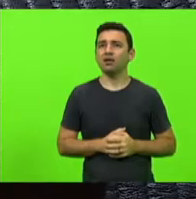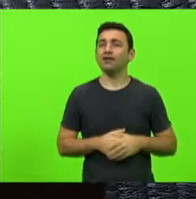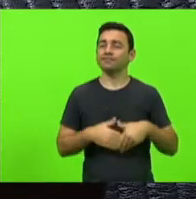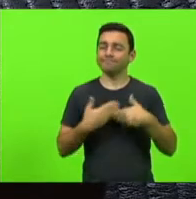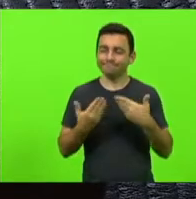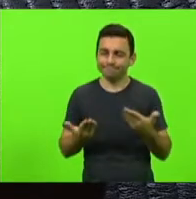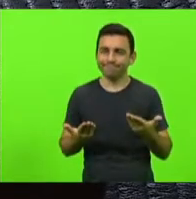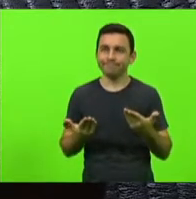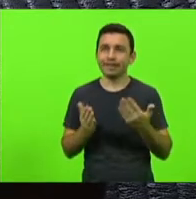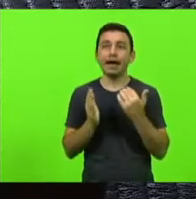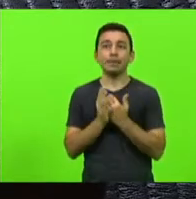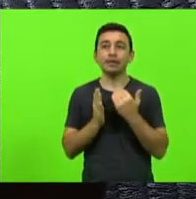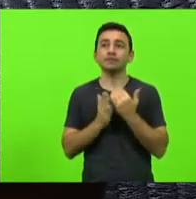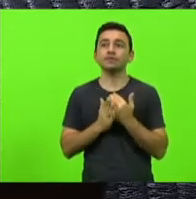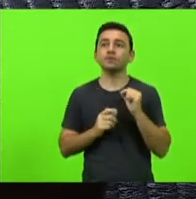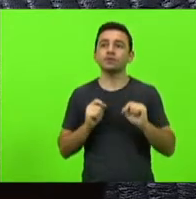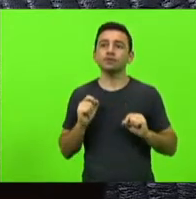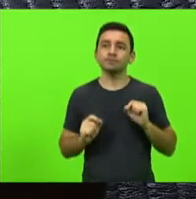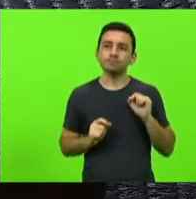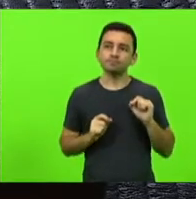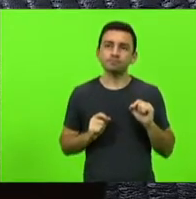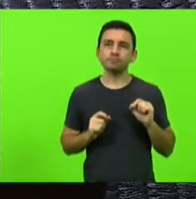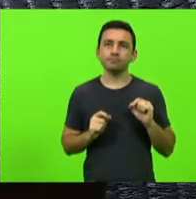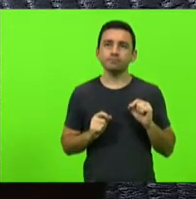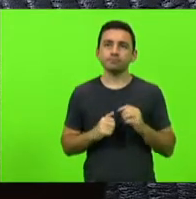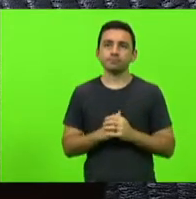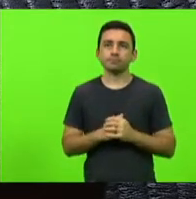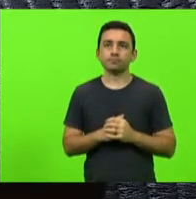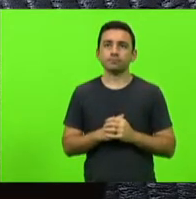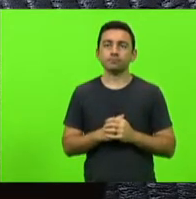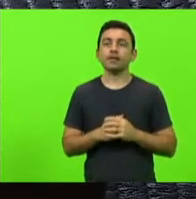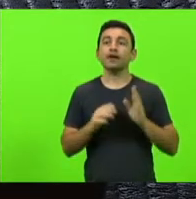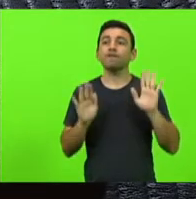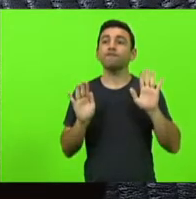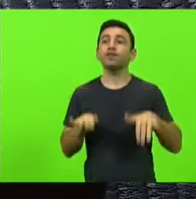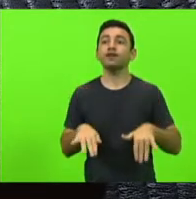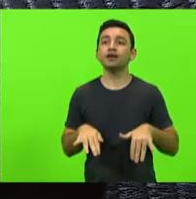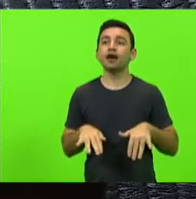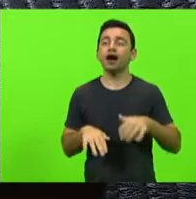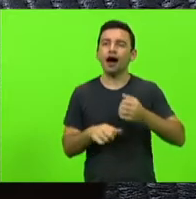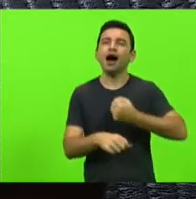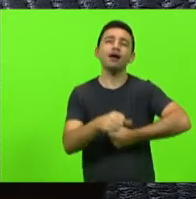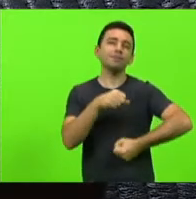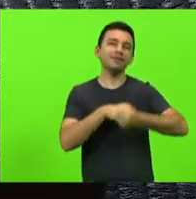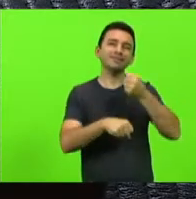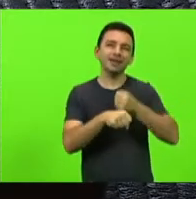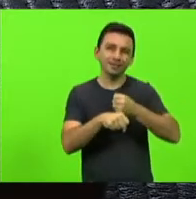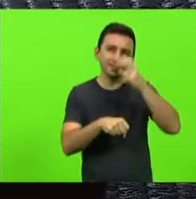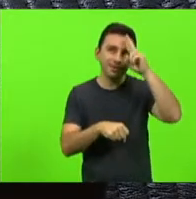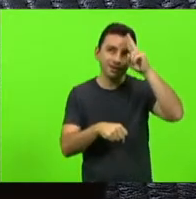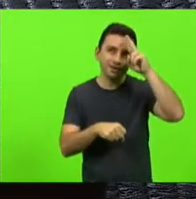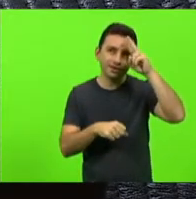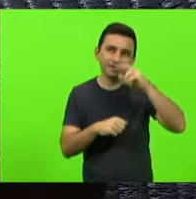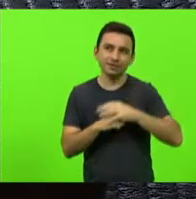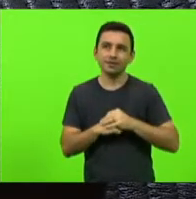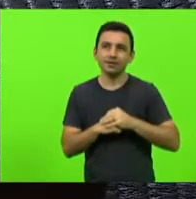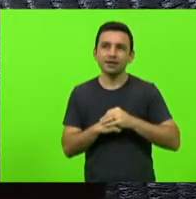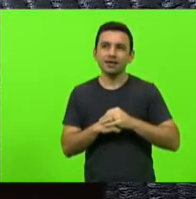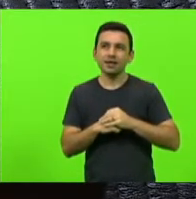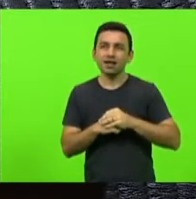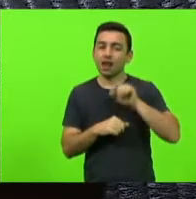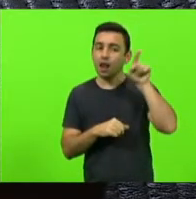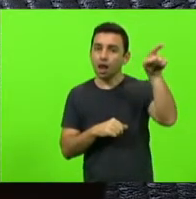para finalizar ano passado ele colocou na conta do